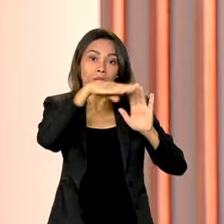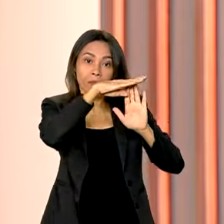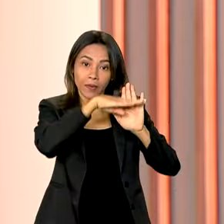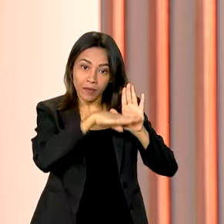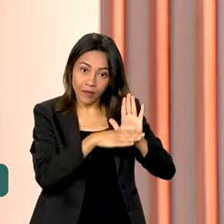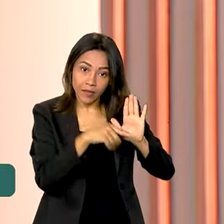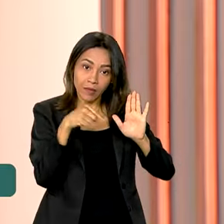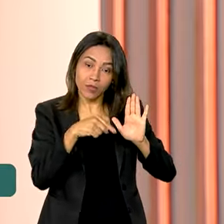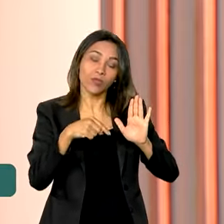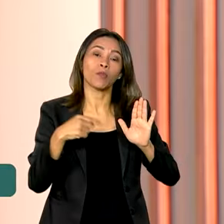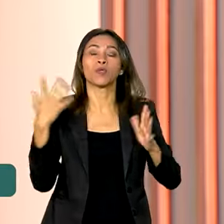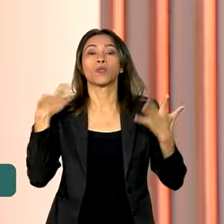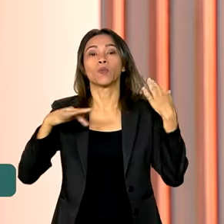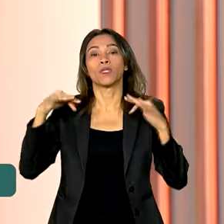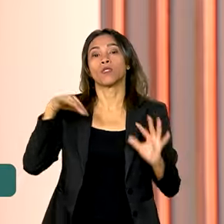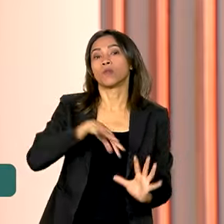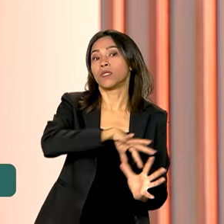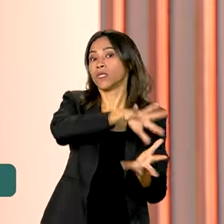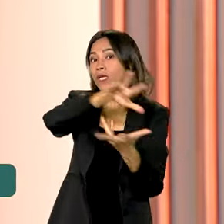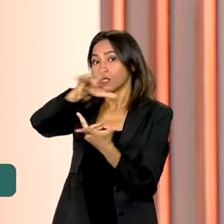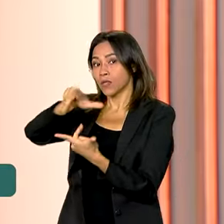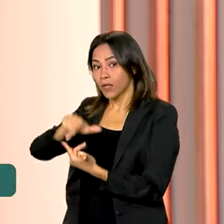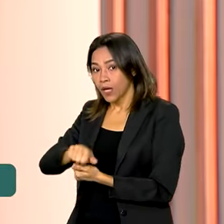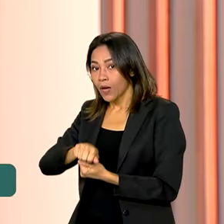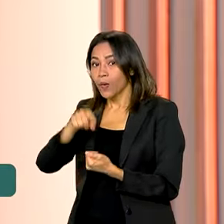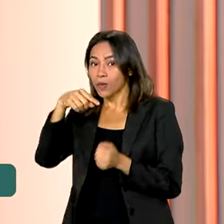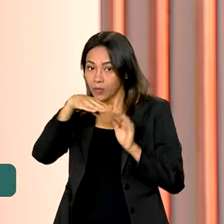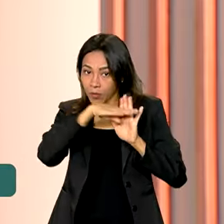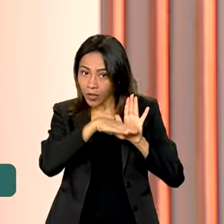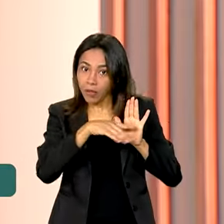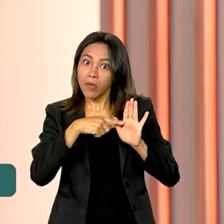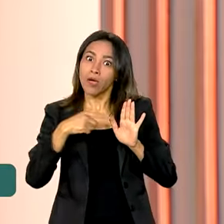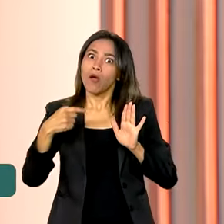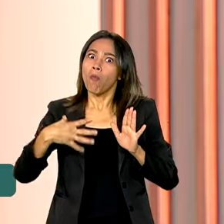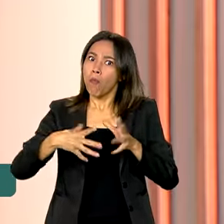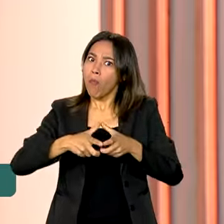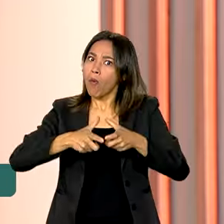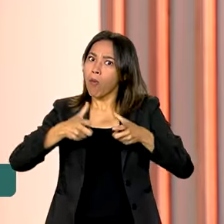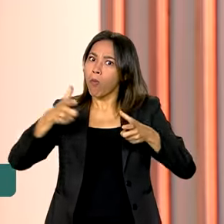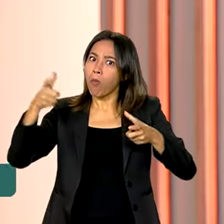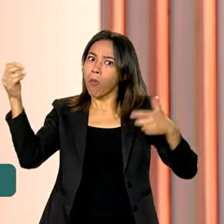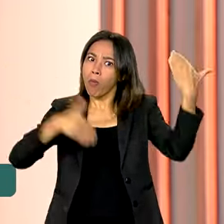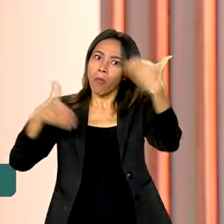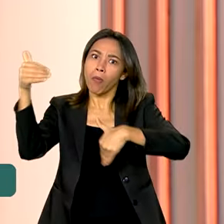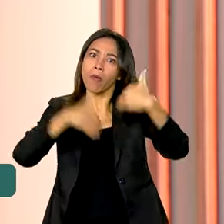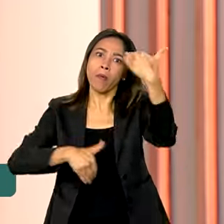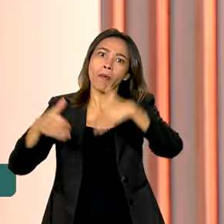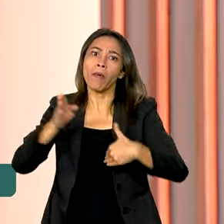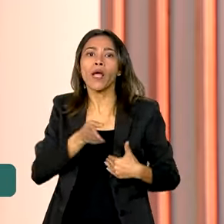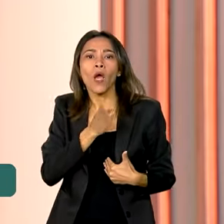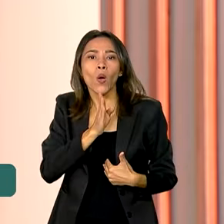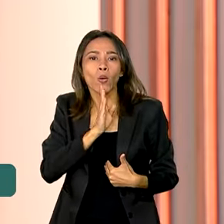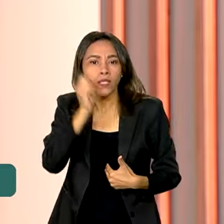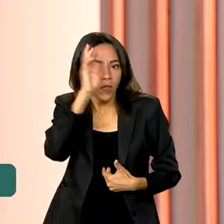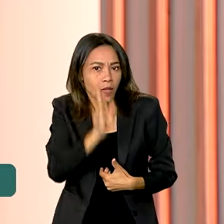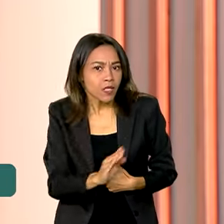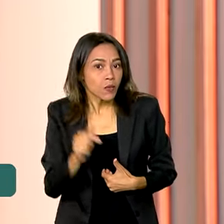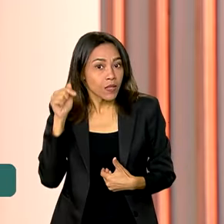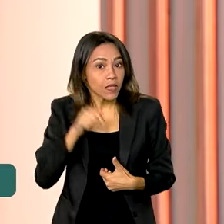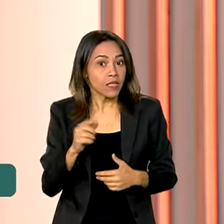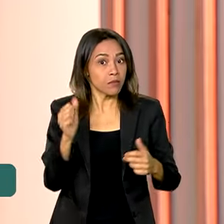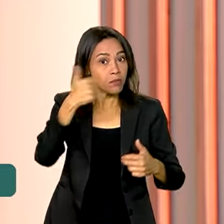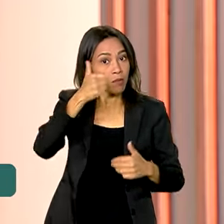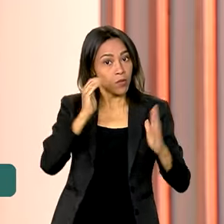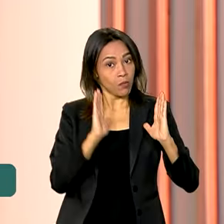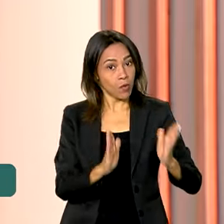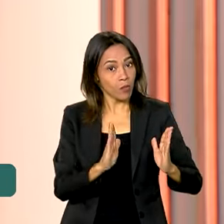Turismo Internacional, o PAT, alavancou o número de estrangeiros que querem conhecer o país. Só nessa primeira fase, o